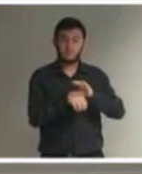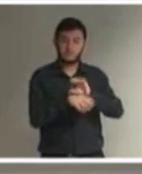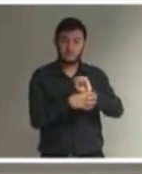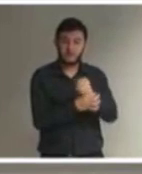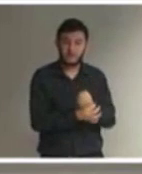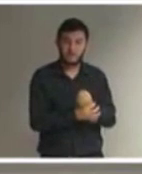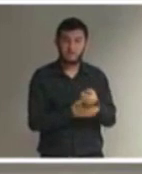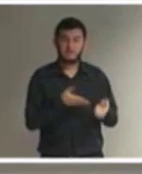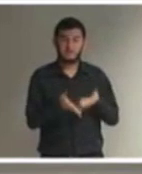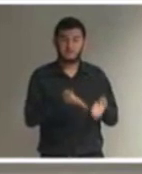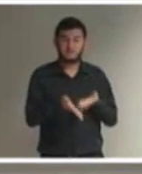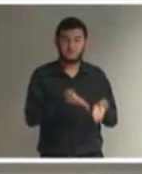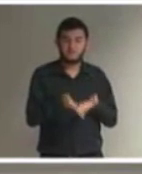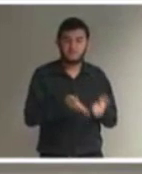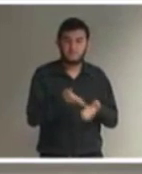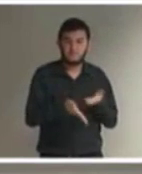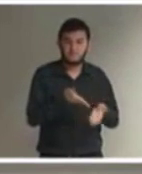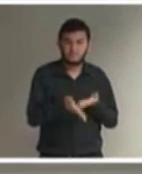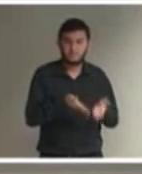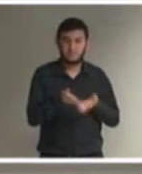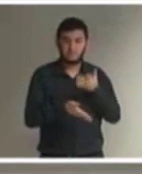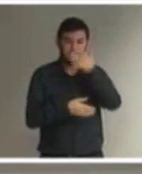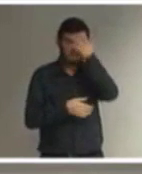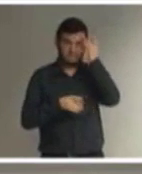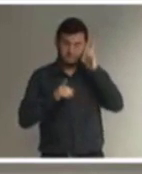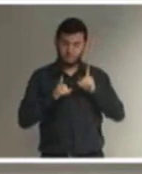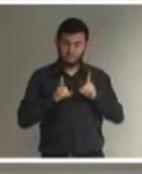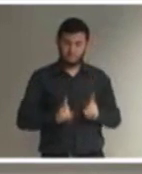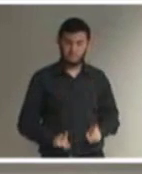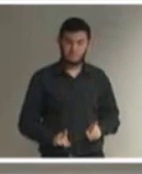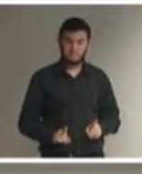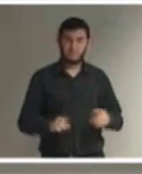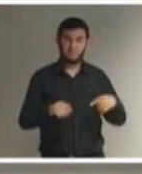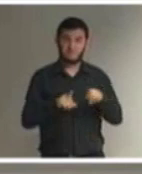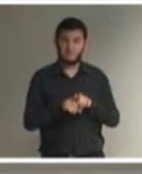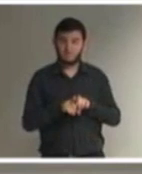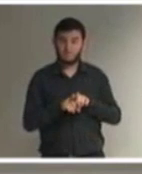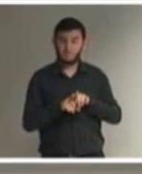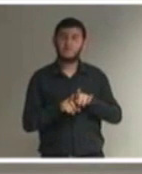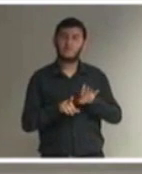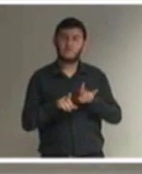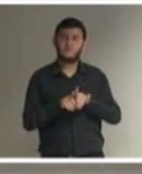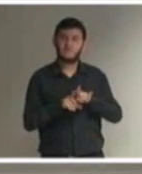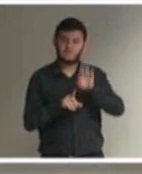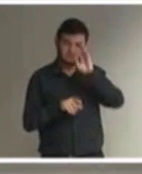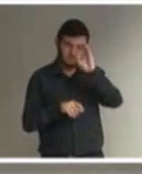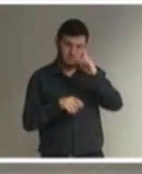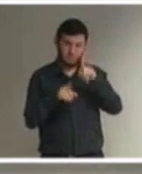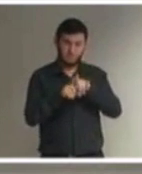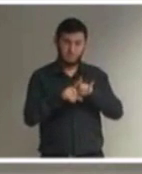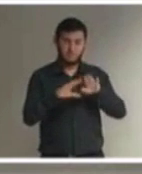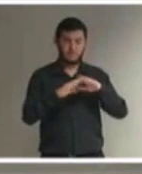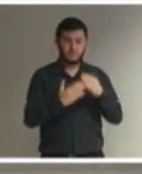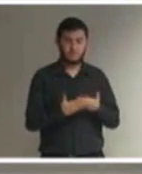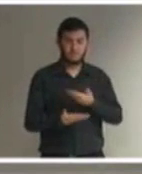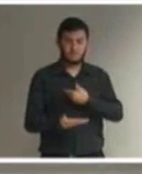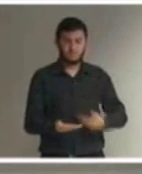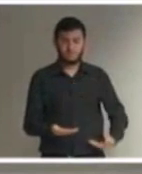educacional especializado às pessoas com deficiência, preferencialmente na rede regular de ensino.